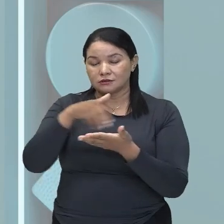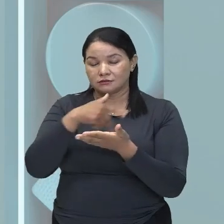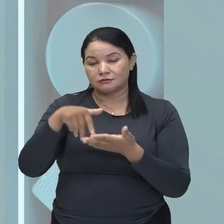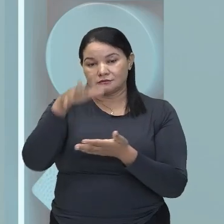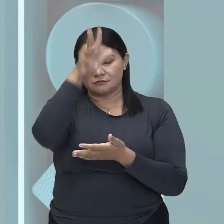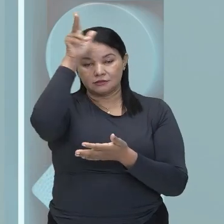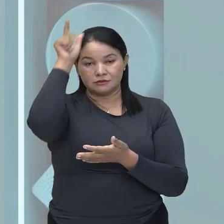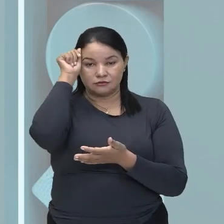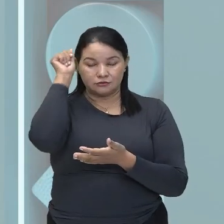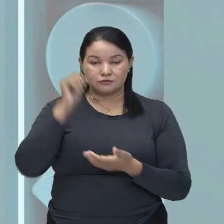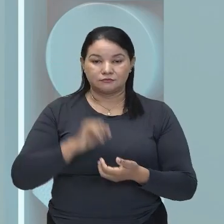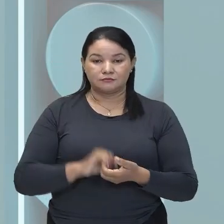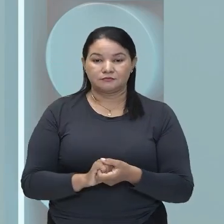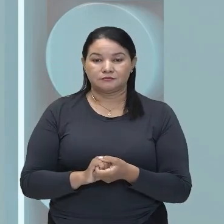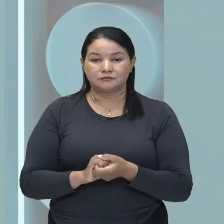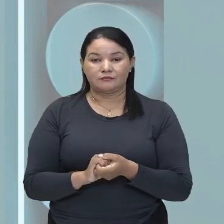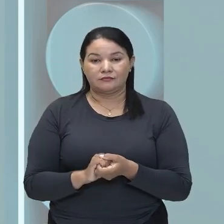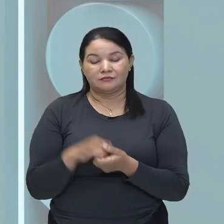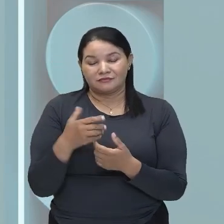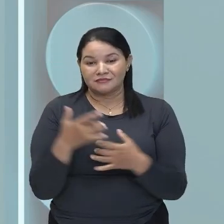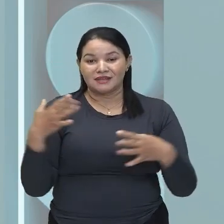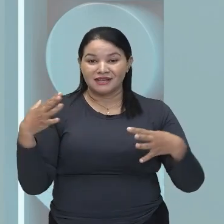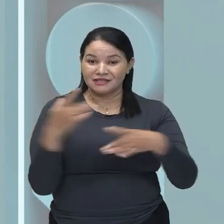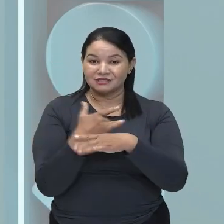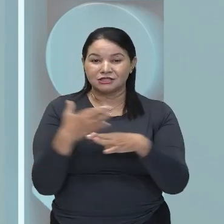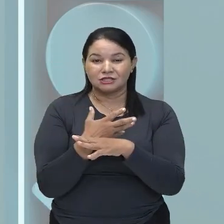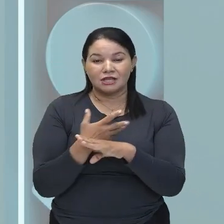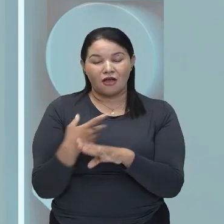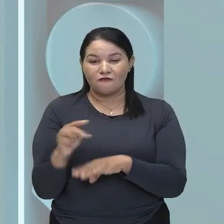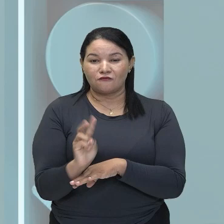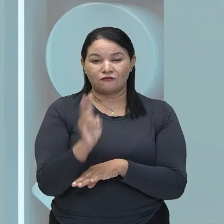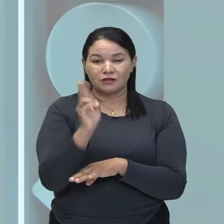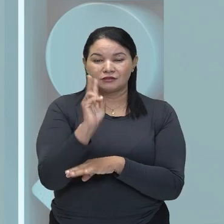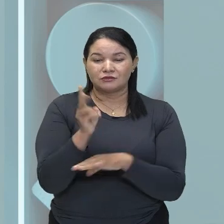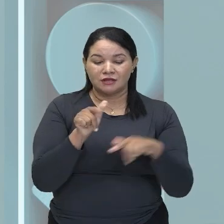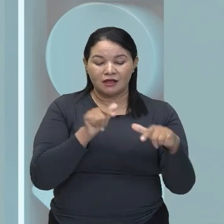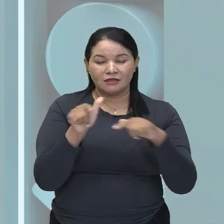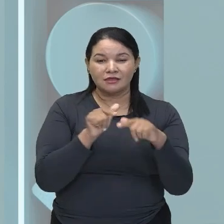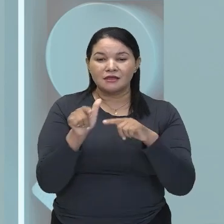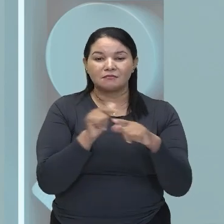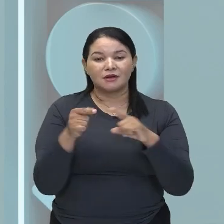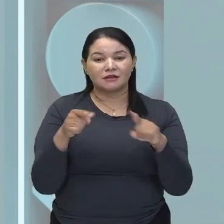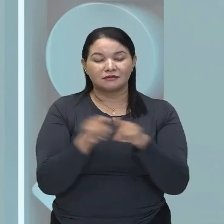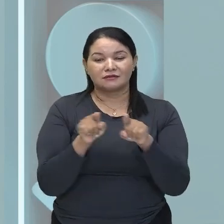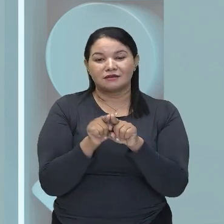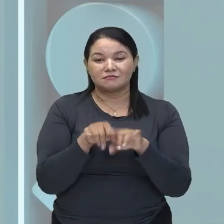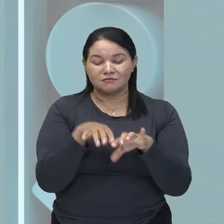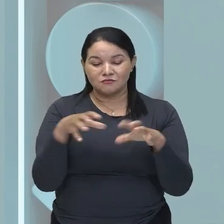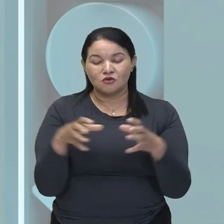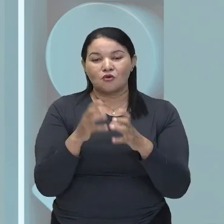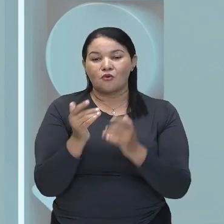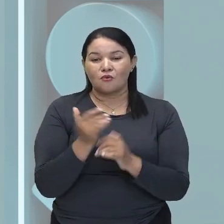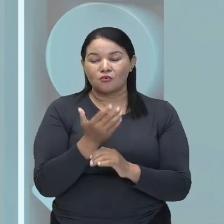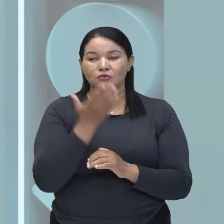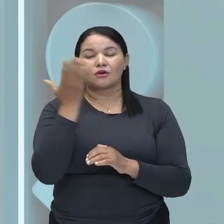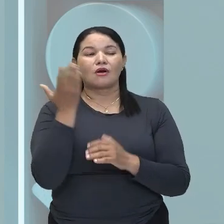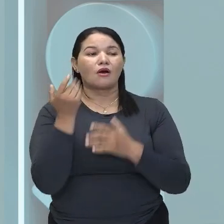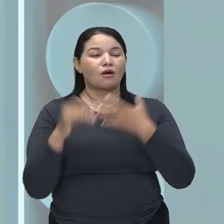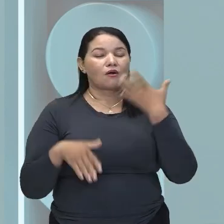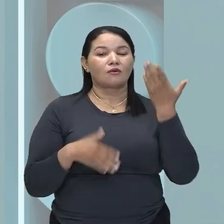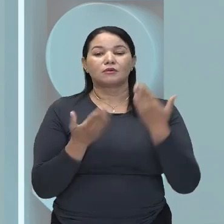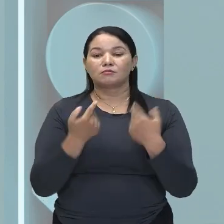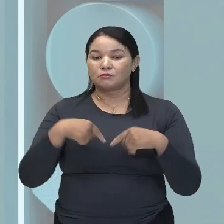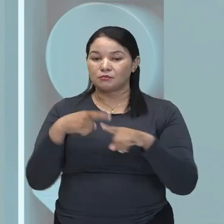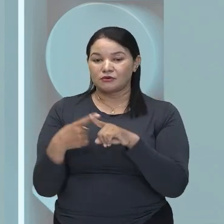Então, a cidade começou a valorizar e a trabalhar para a ópera. Então, tudo é feito